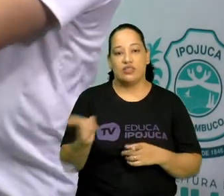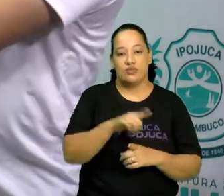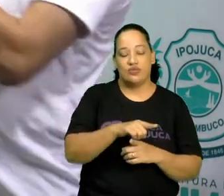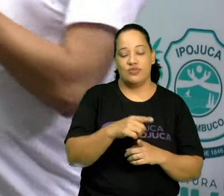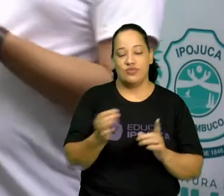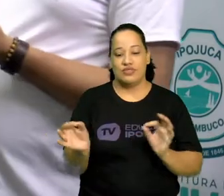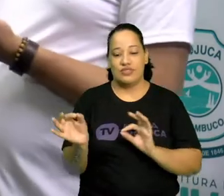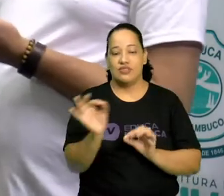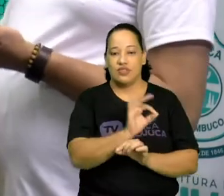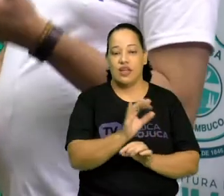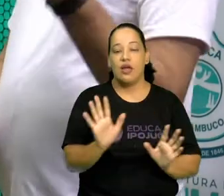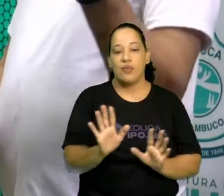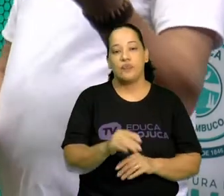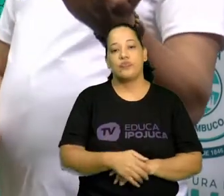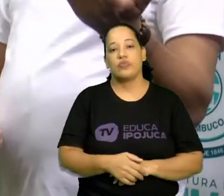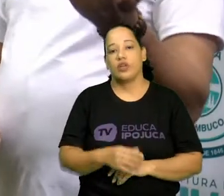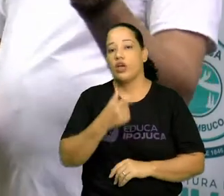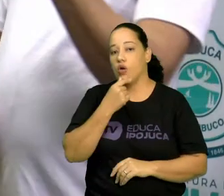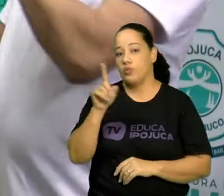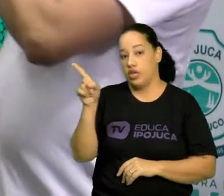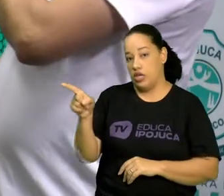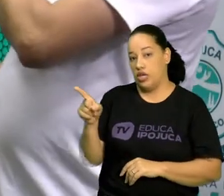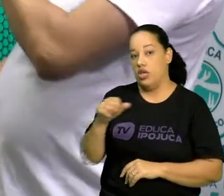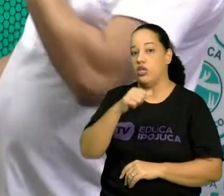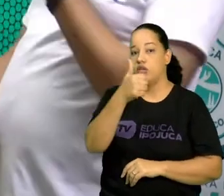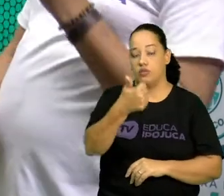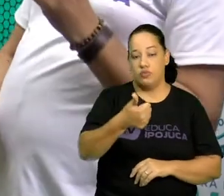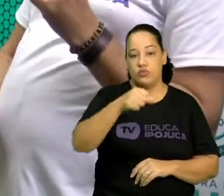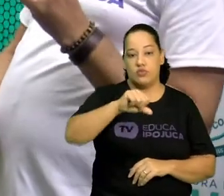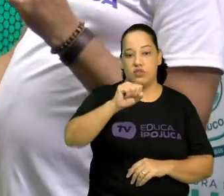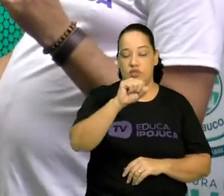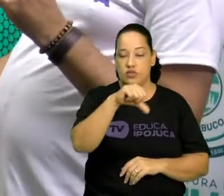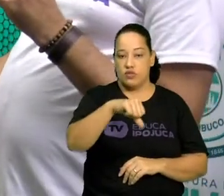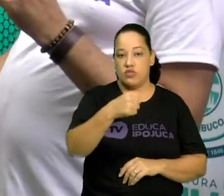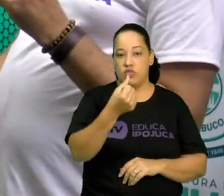Bertolt Brecht, ele, esse senhor aí, 1898 a 1956.